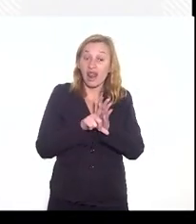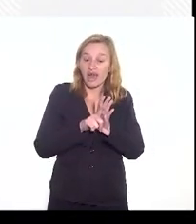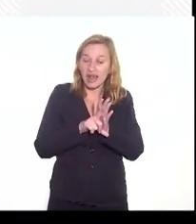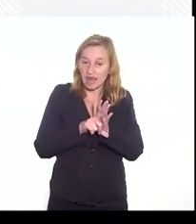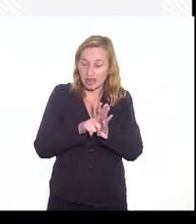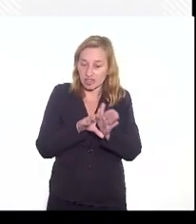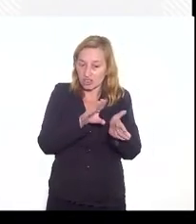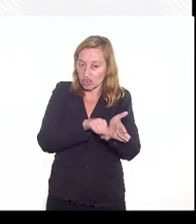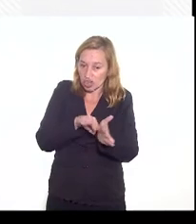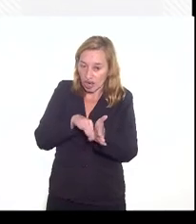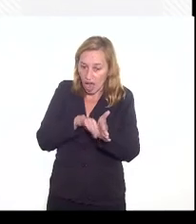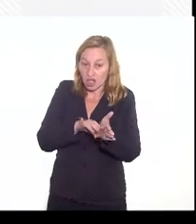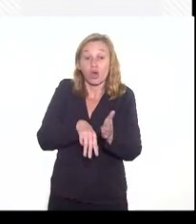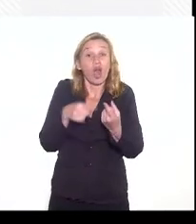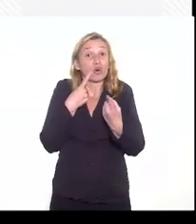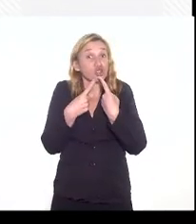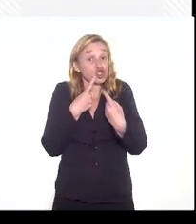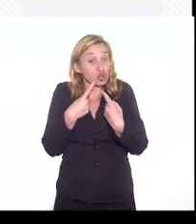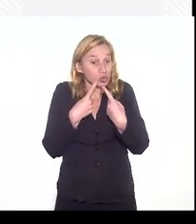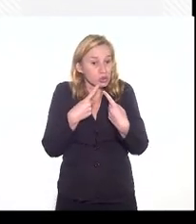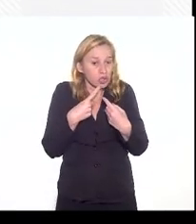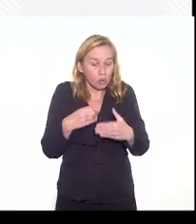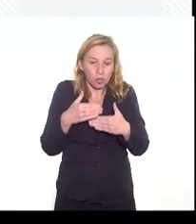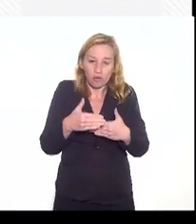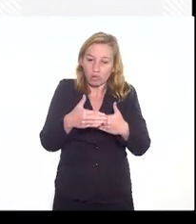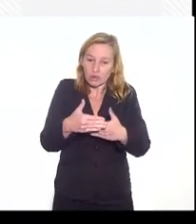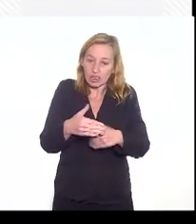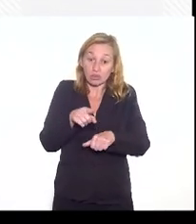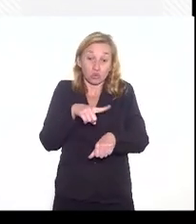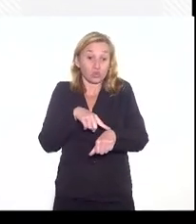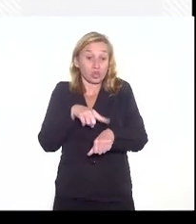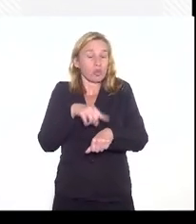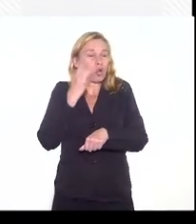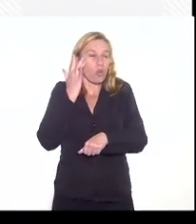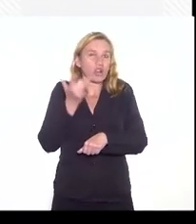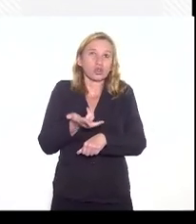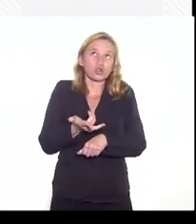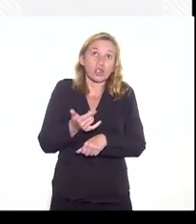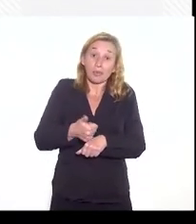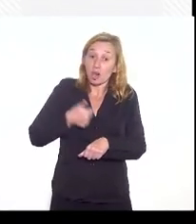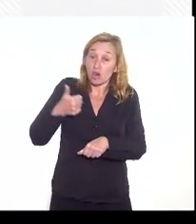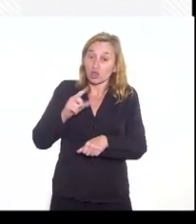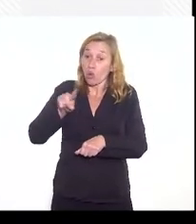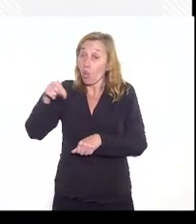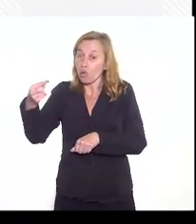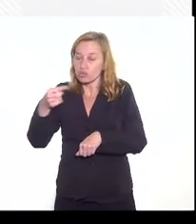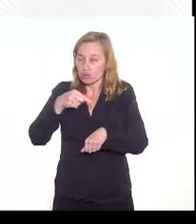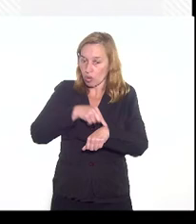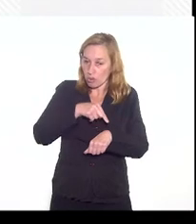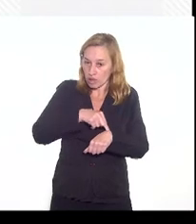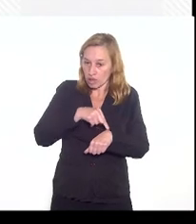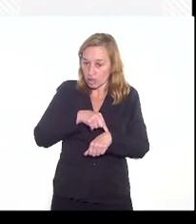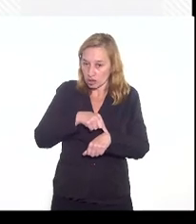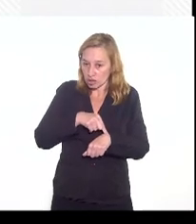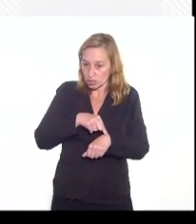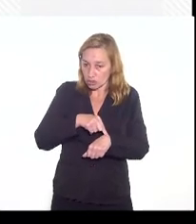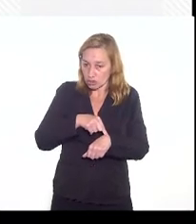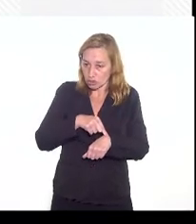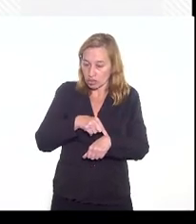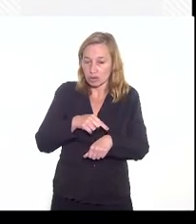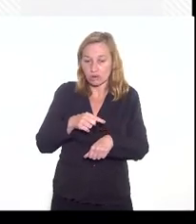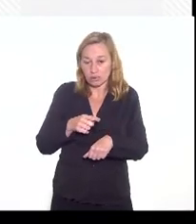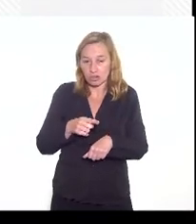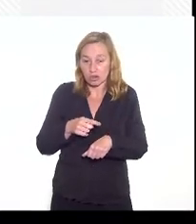Essa é uma discussão que pelo avançado do tempo, eu acho que é melhor deixar para um outro momento mais oportuno e na própria